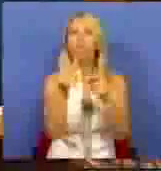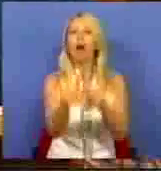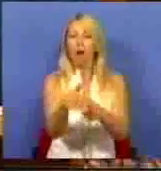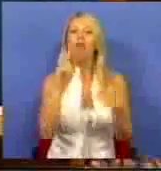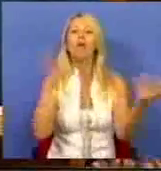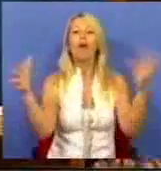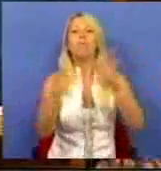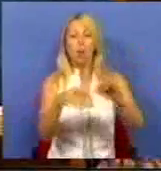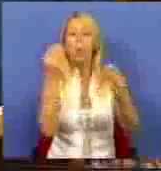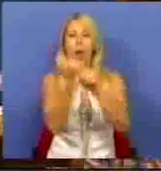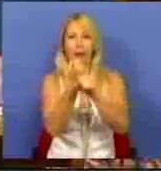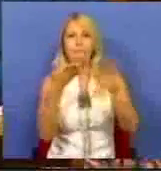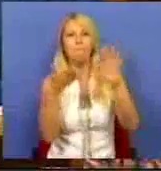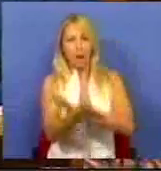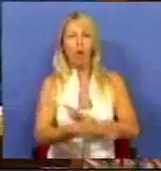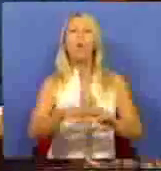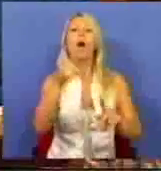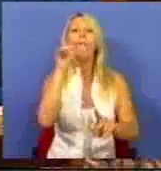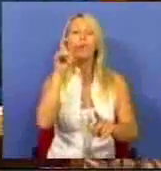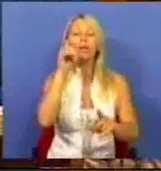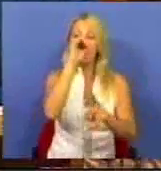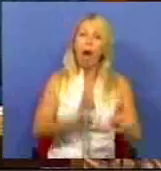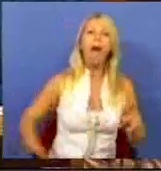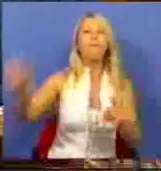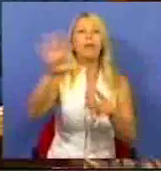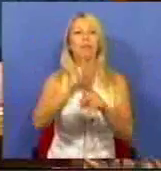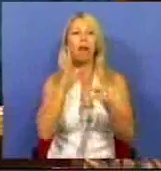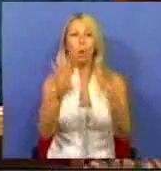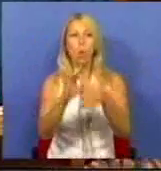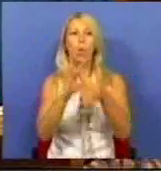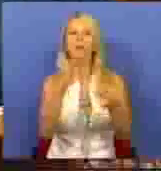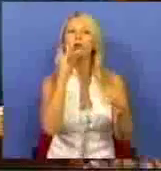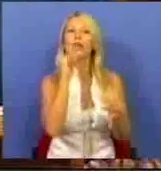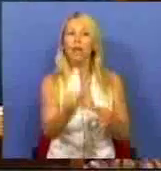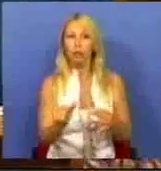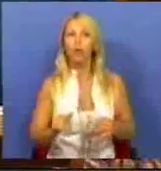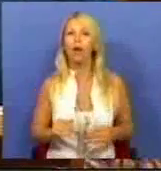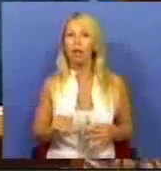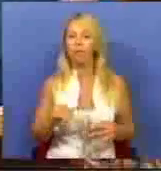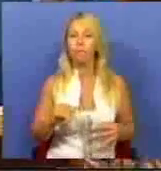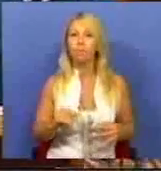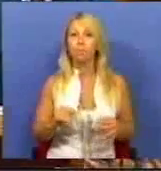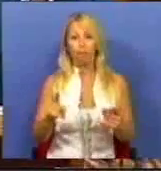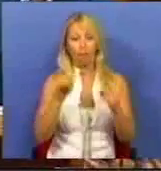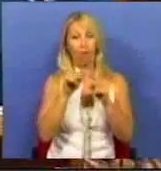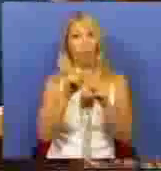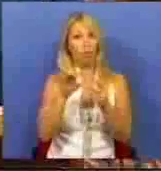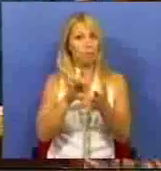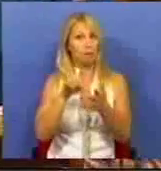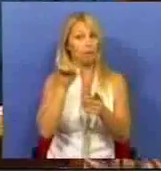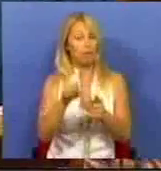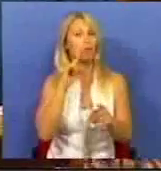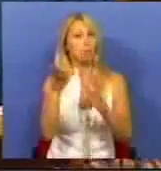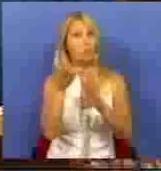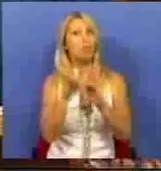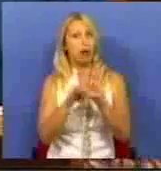proteção ambiental e na coesão territorial e social. O eixo desse programa há de ser, como já foi